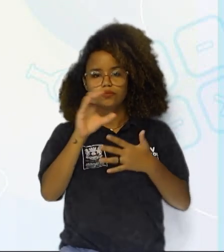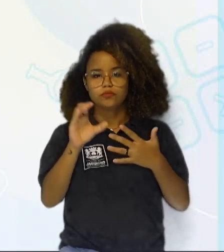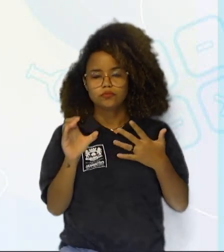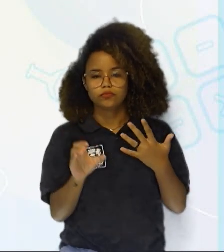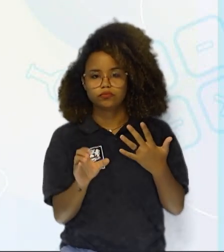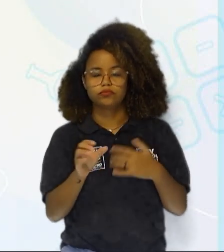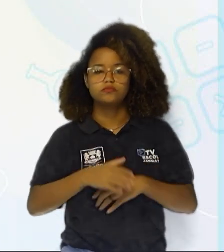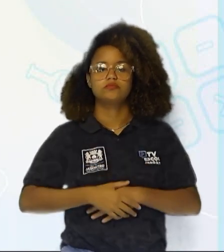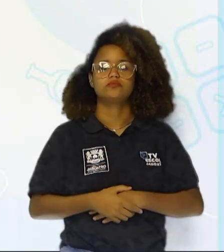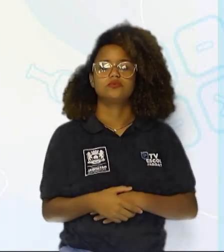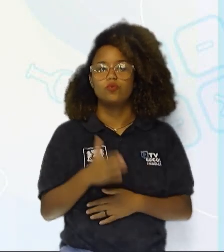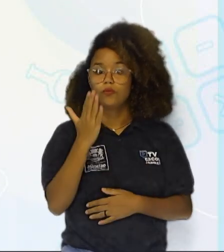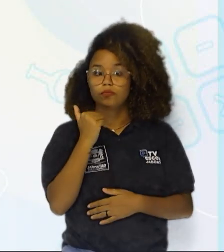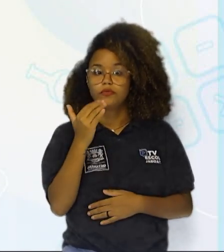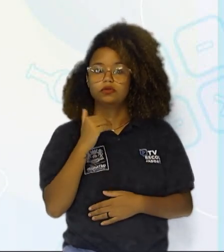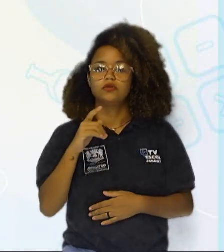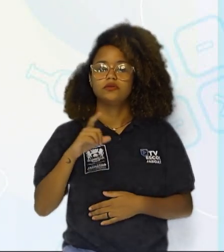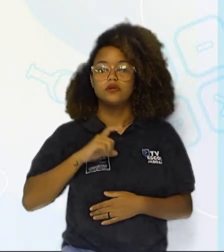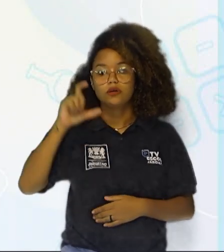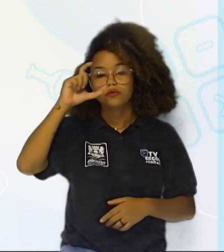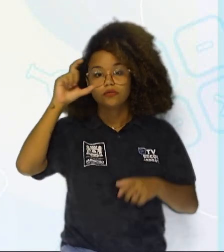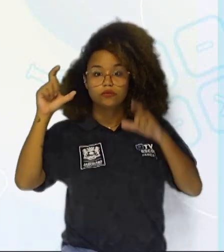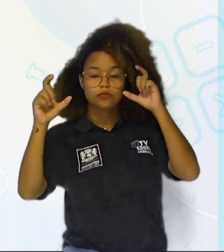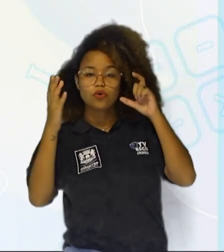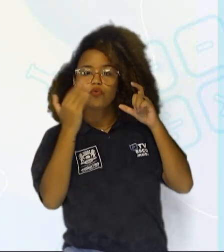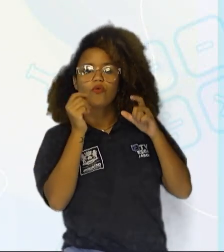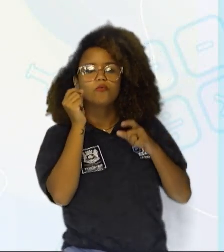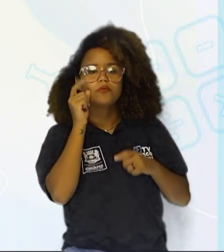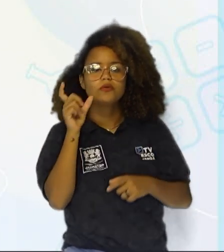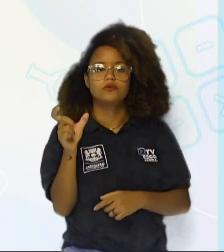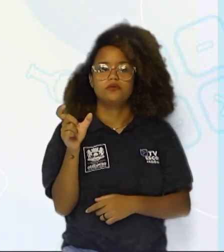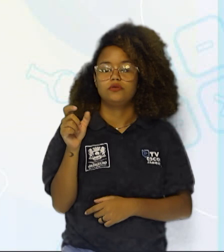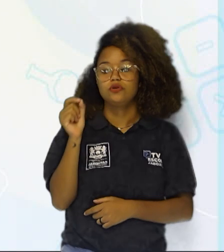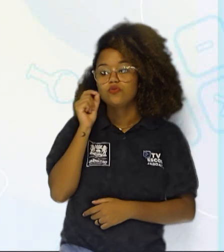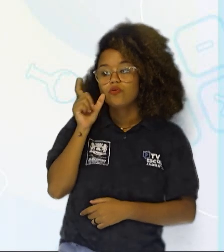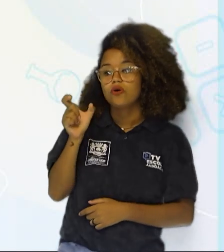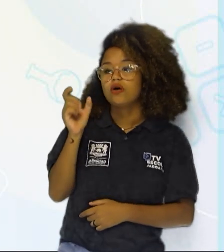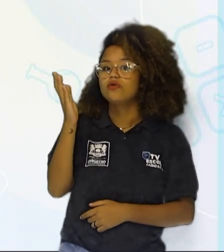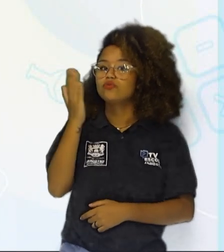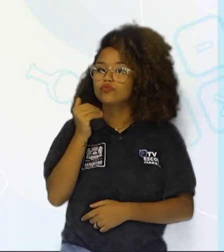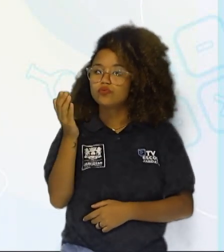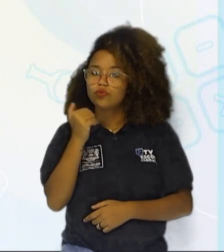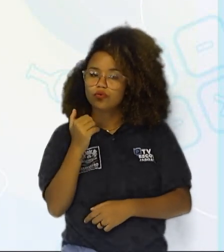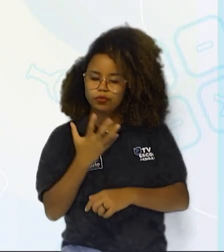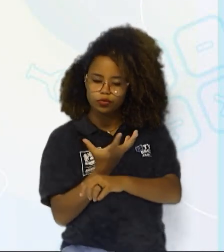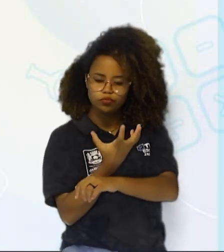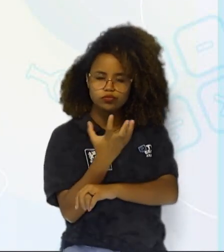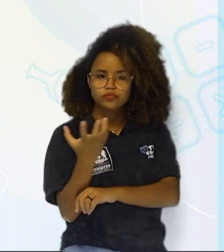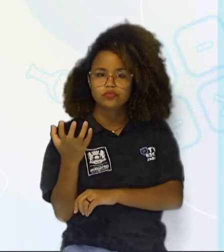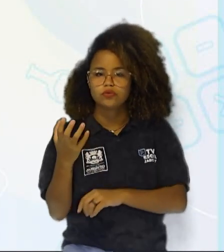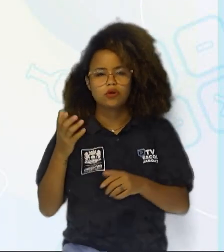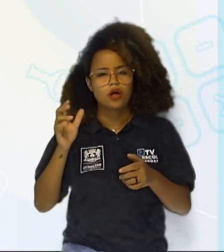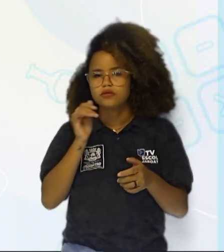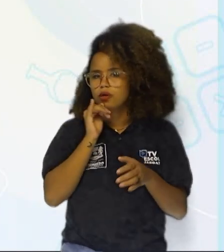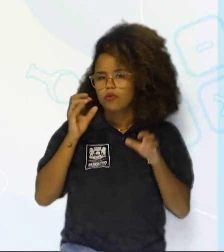Para iniciar, temos a coruja, que se alimenta do rato, que se alimenta do vegetal, do milho.